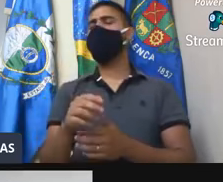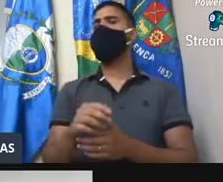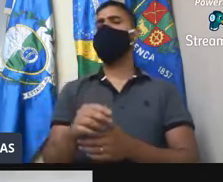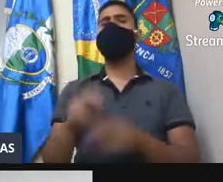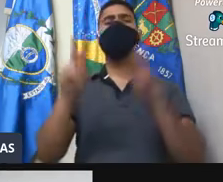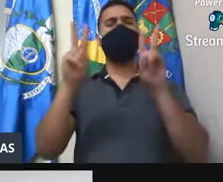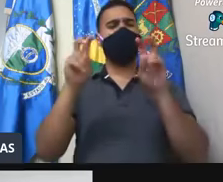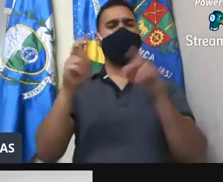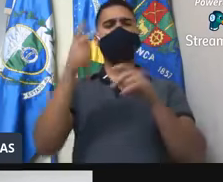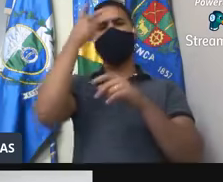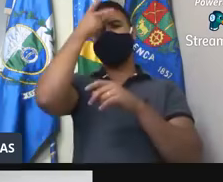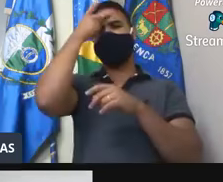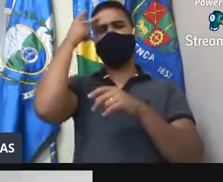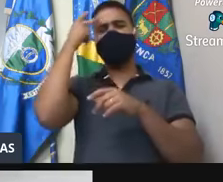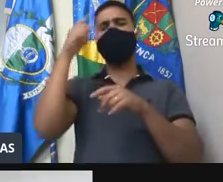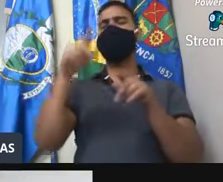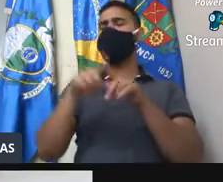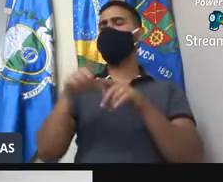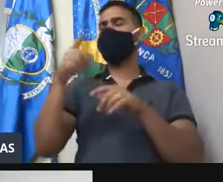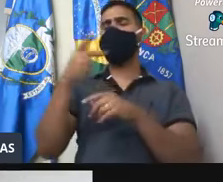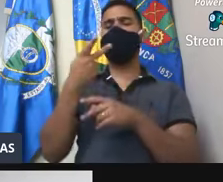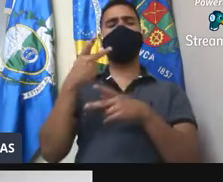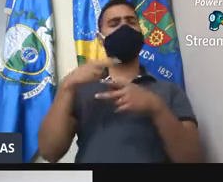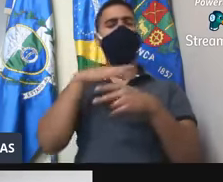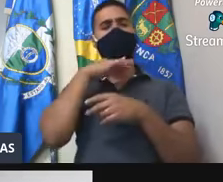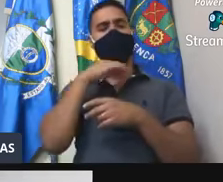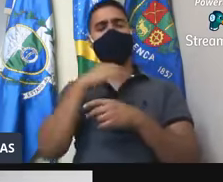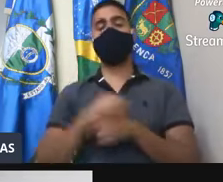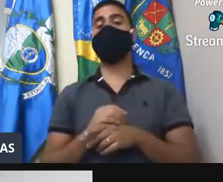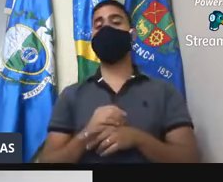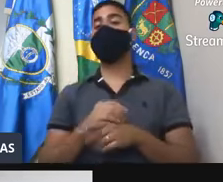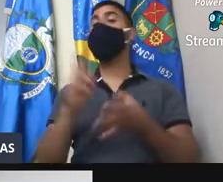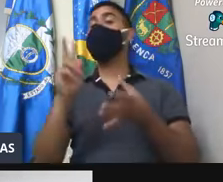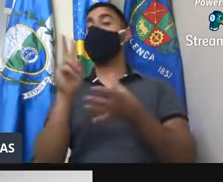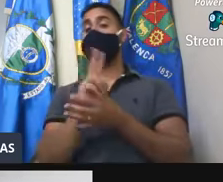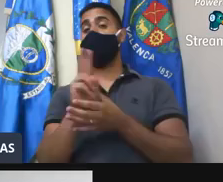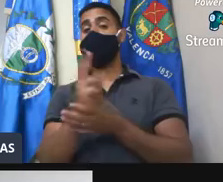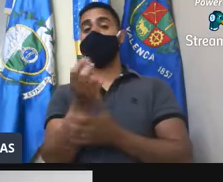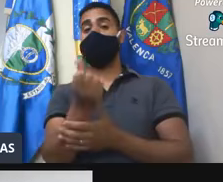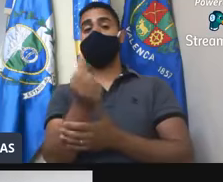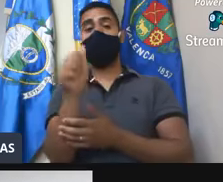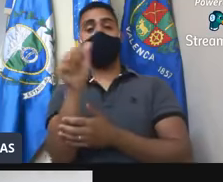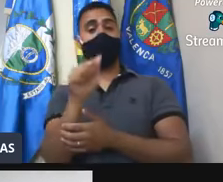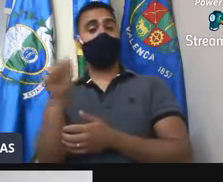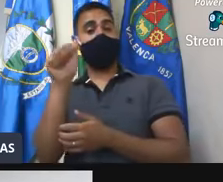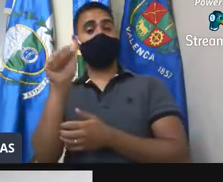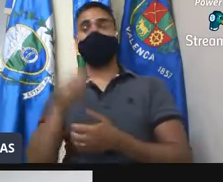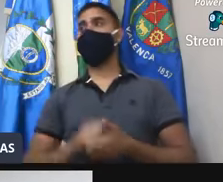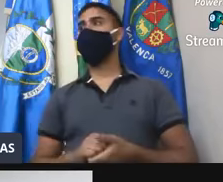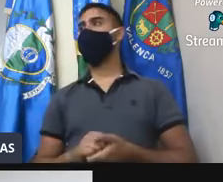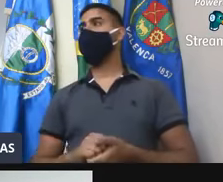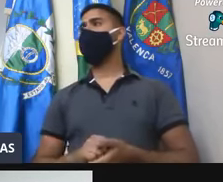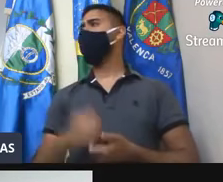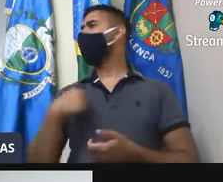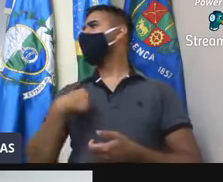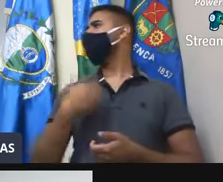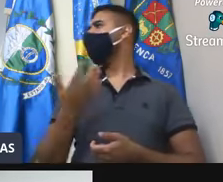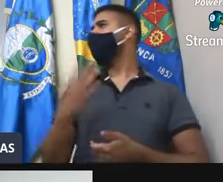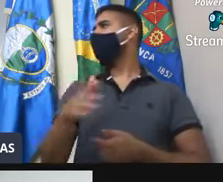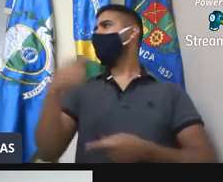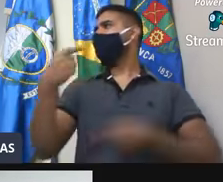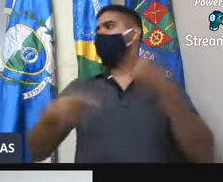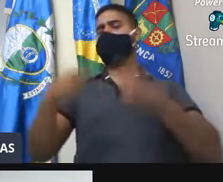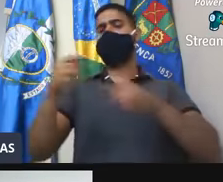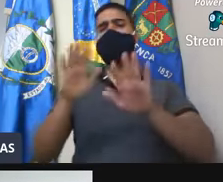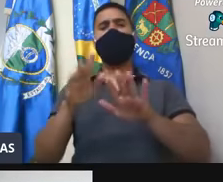transtornos em crianças autistas, animais e idosos. Valença, 6 de agosto, vereador professor Rafael. Presidente, eu não vou discutir não, mas sobre essa